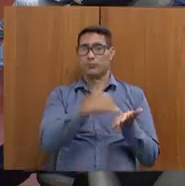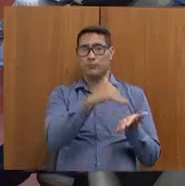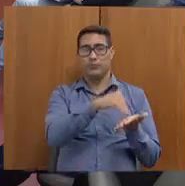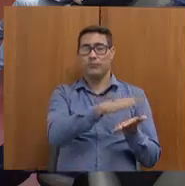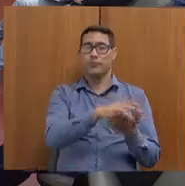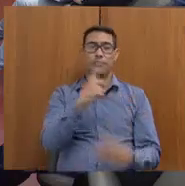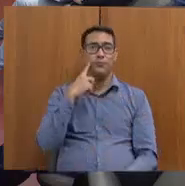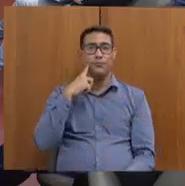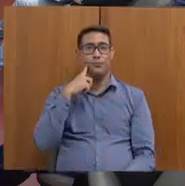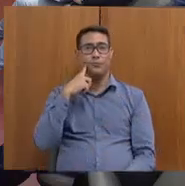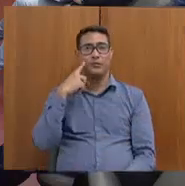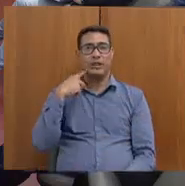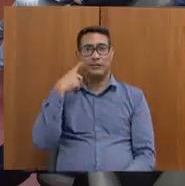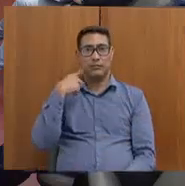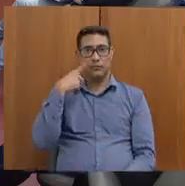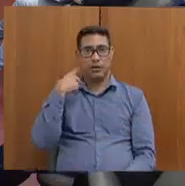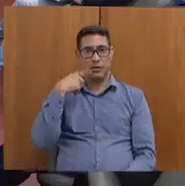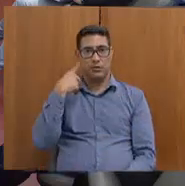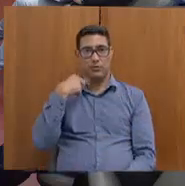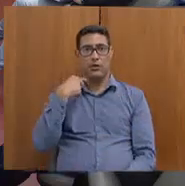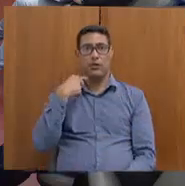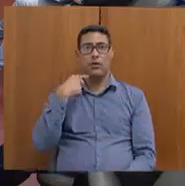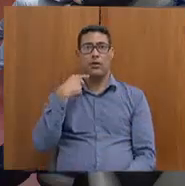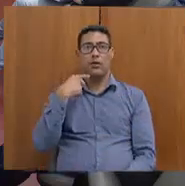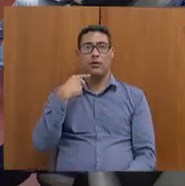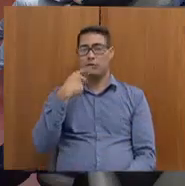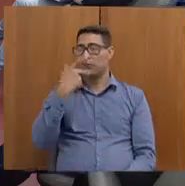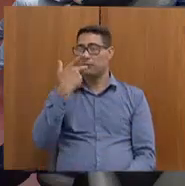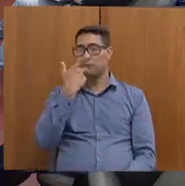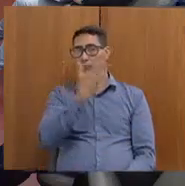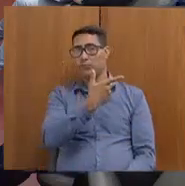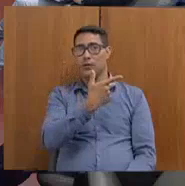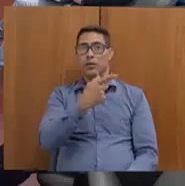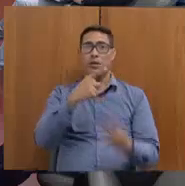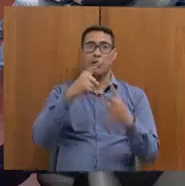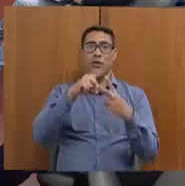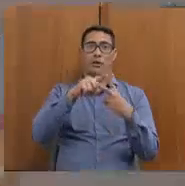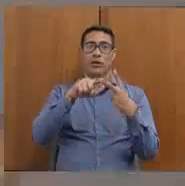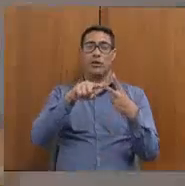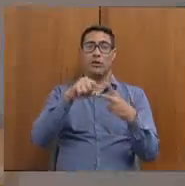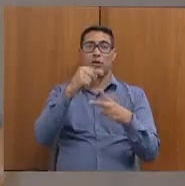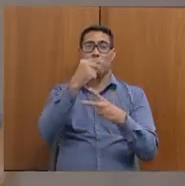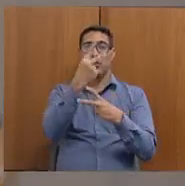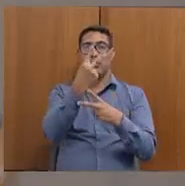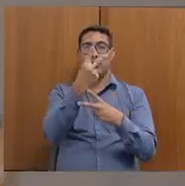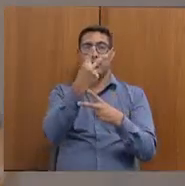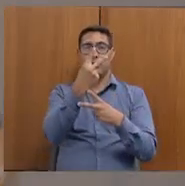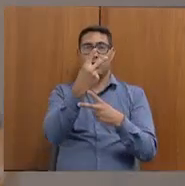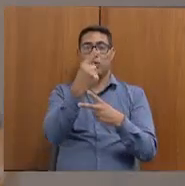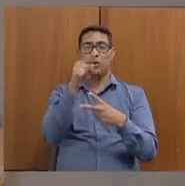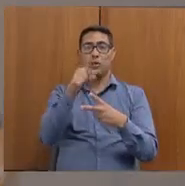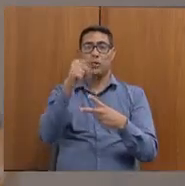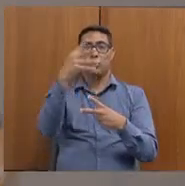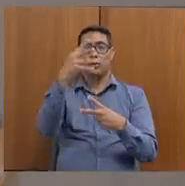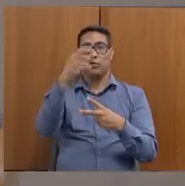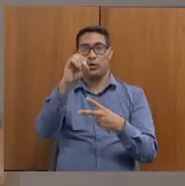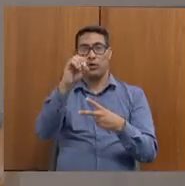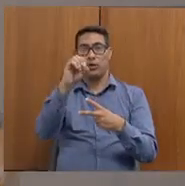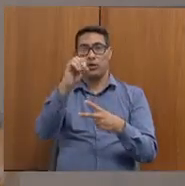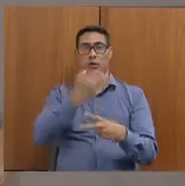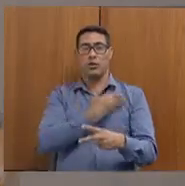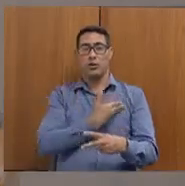Deputada, eu queria fazer uma observação. 2,40, nós chegamos ao mesmo valor do repasso do governo federal.